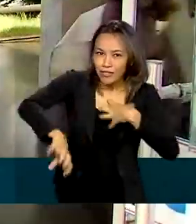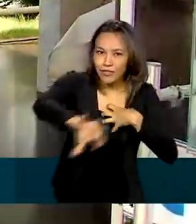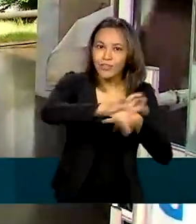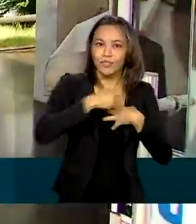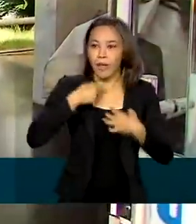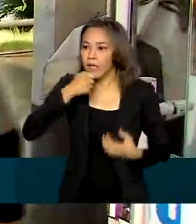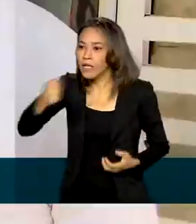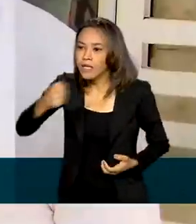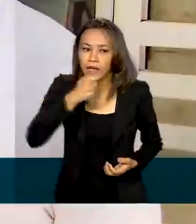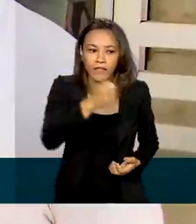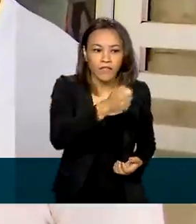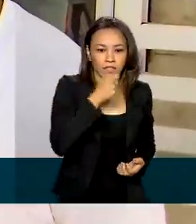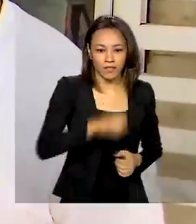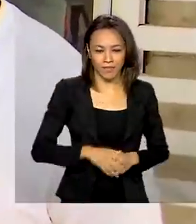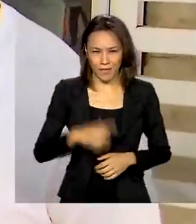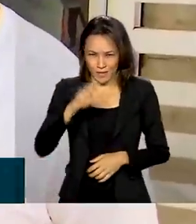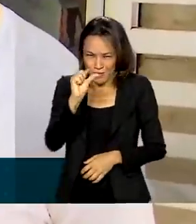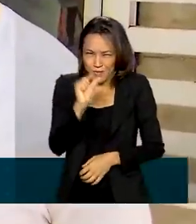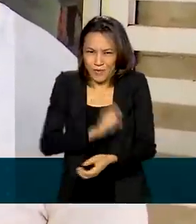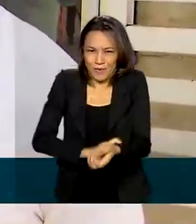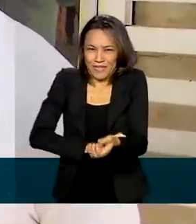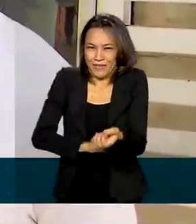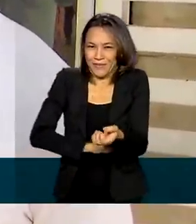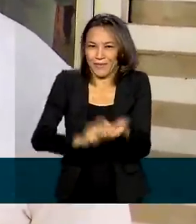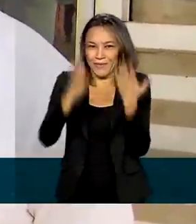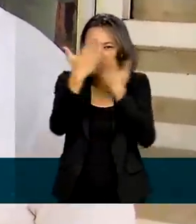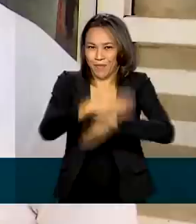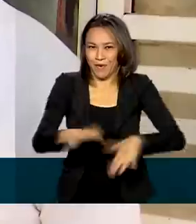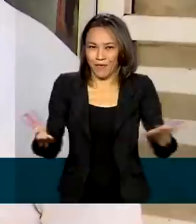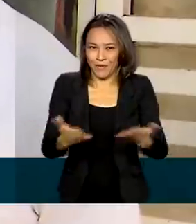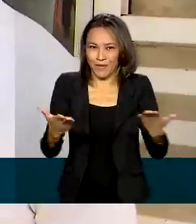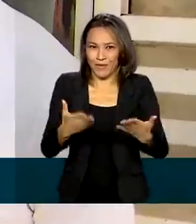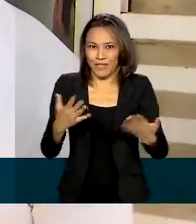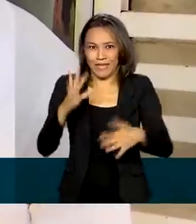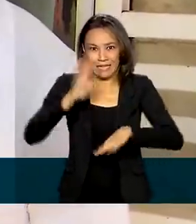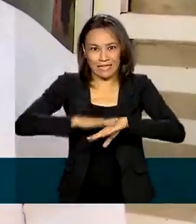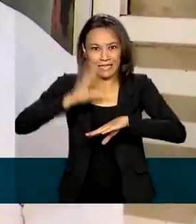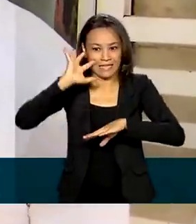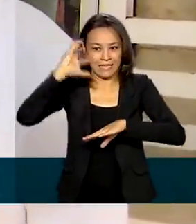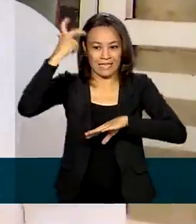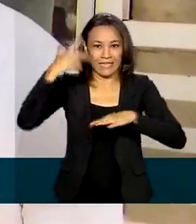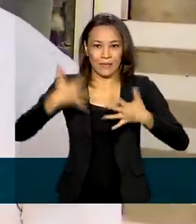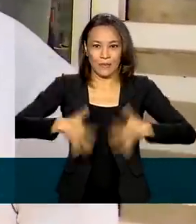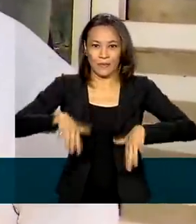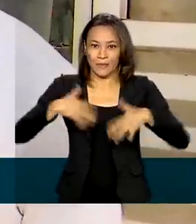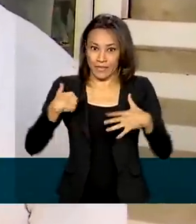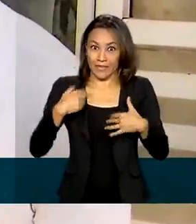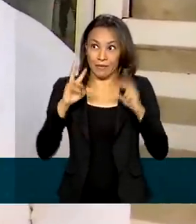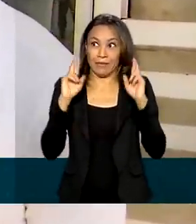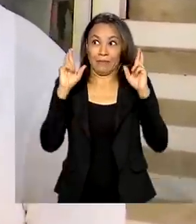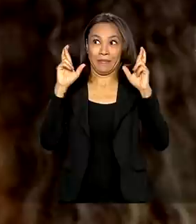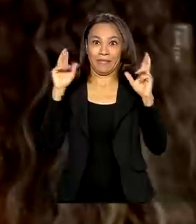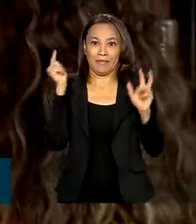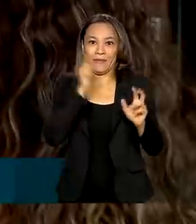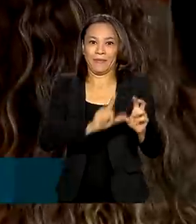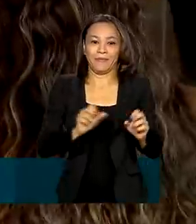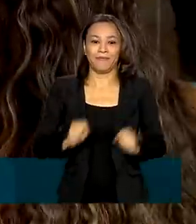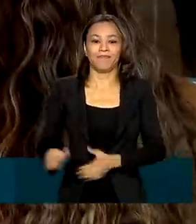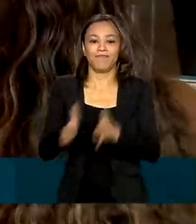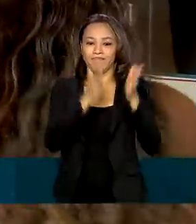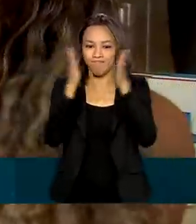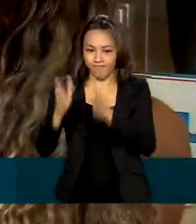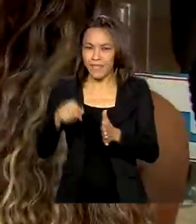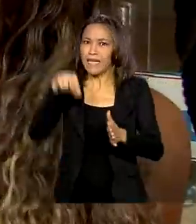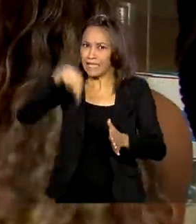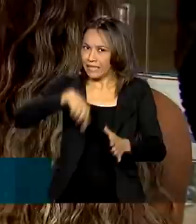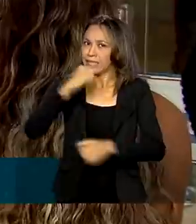entrevistados. Estou um pouco nervoso para a prova de hoje, porque é muito decisiva. Espero que dê tudo certo. Esse ano foi